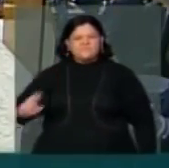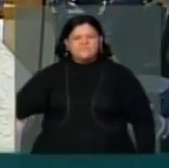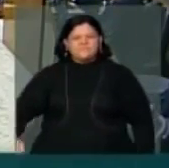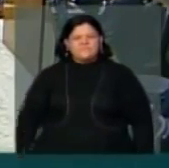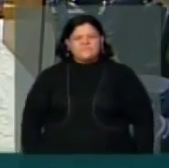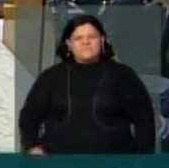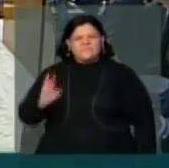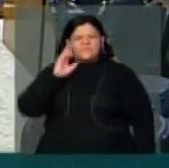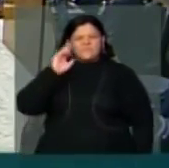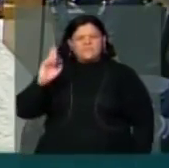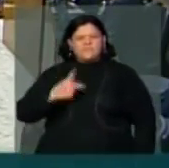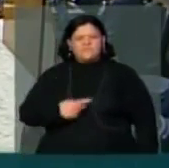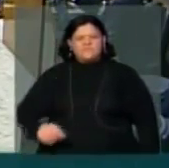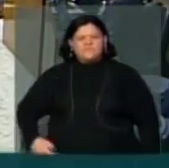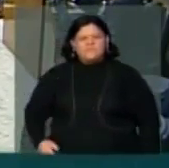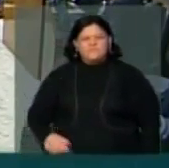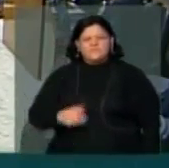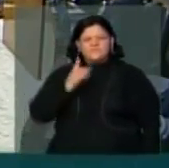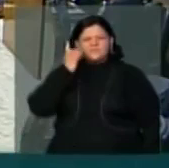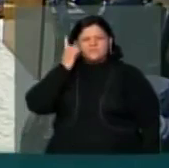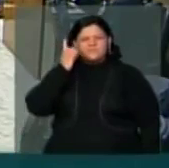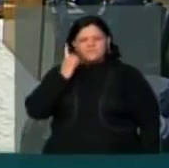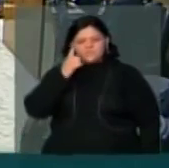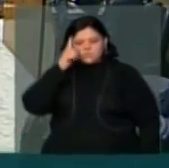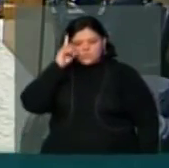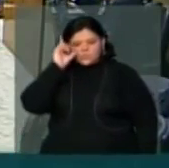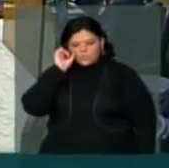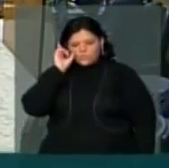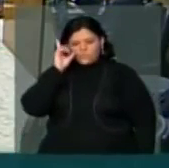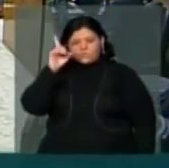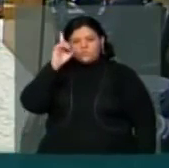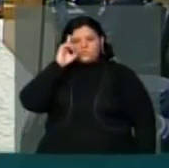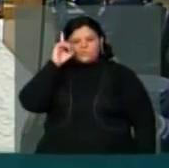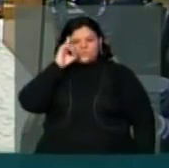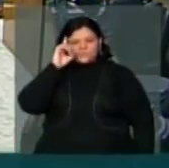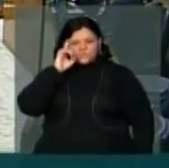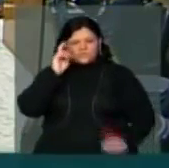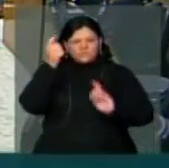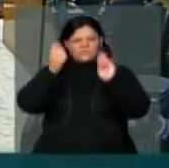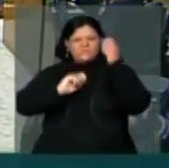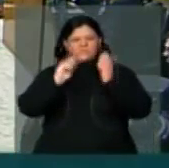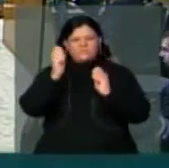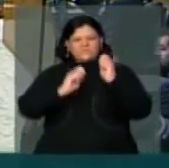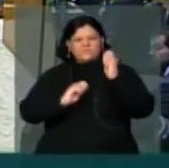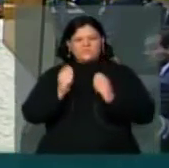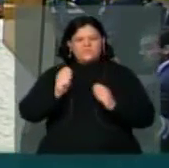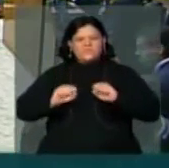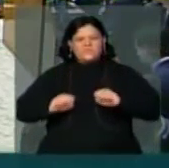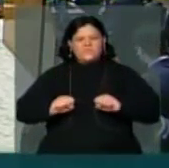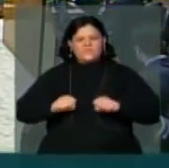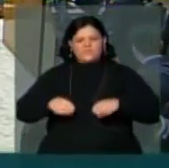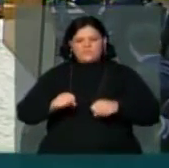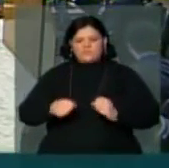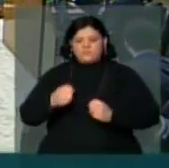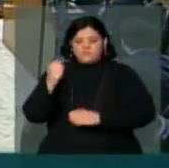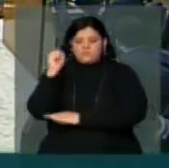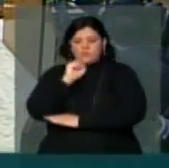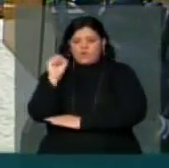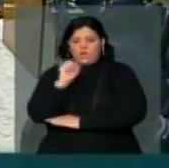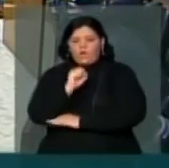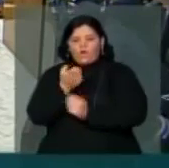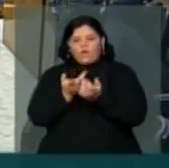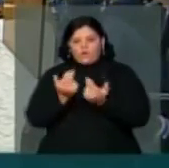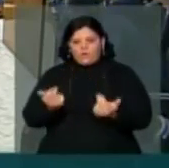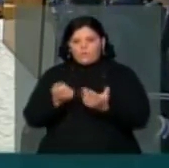12 de novembro, foi o dia da indústria automobilística. Do ponto de vista da produção, da